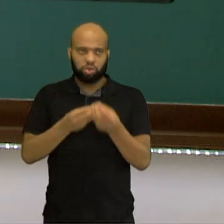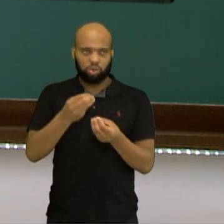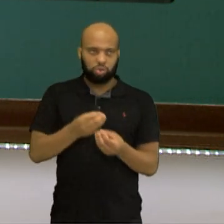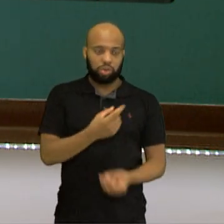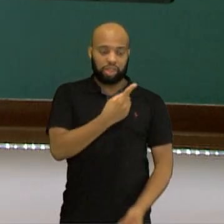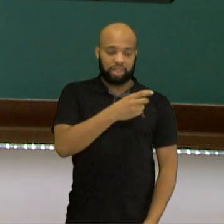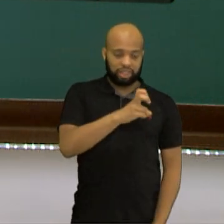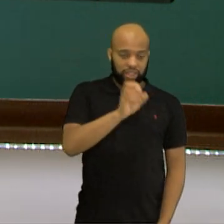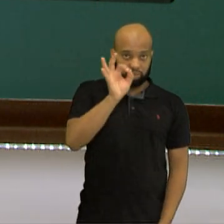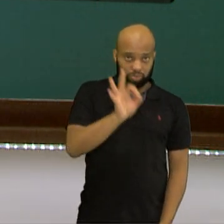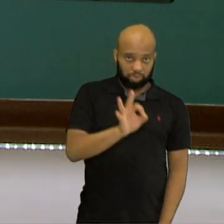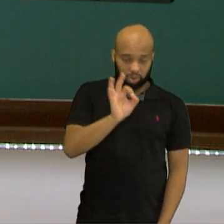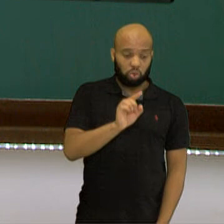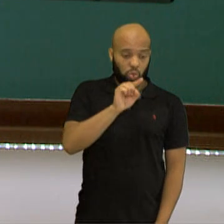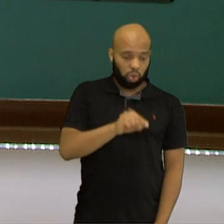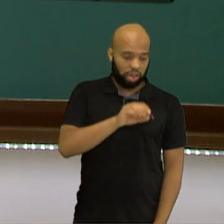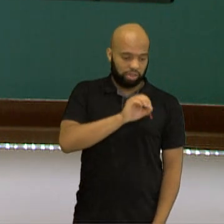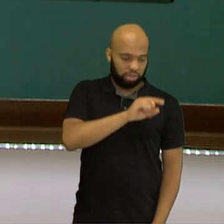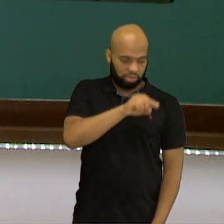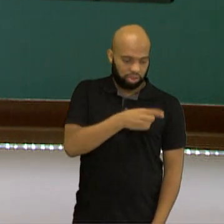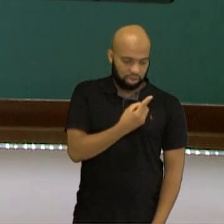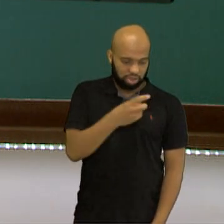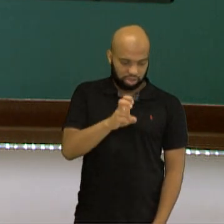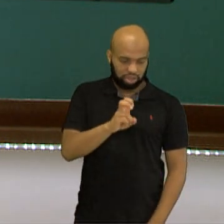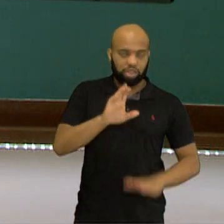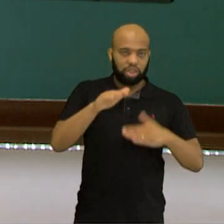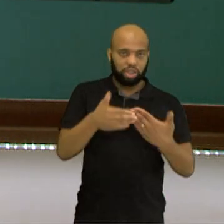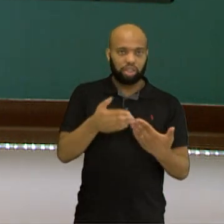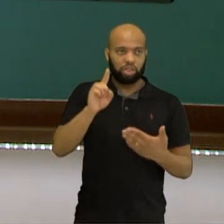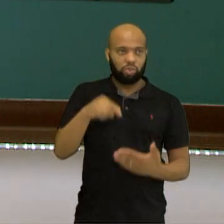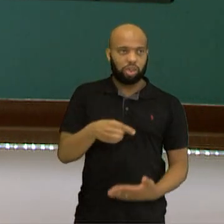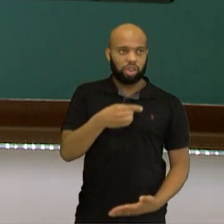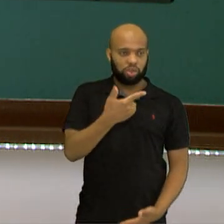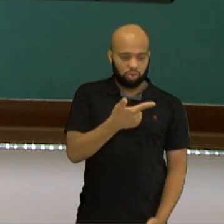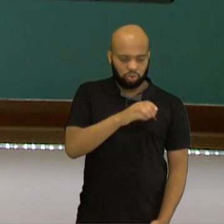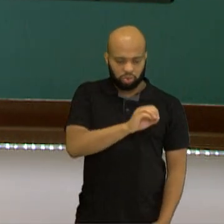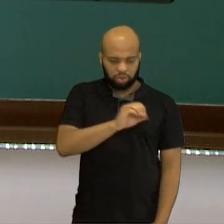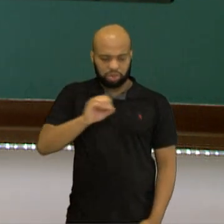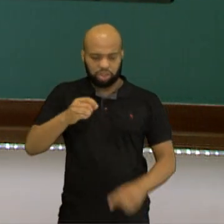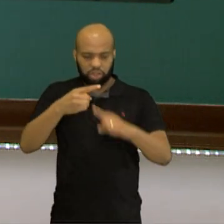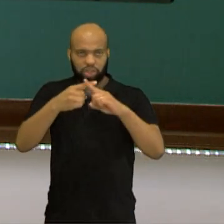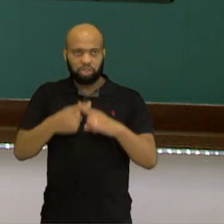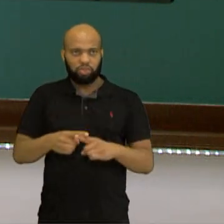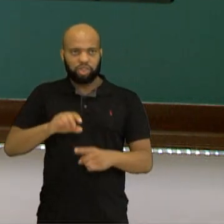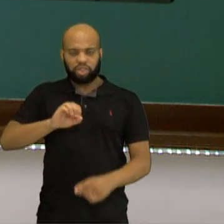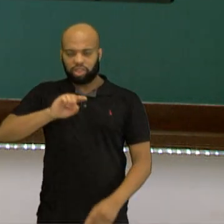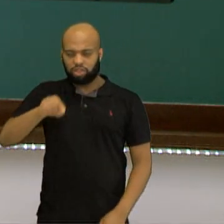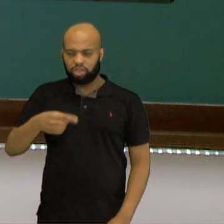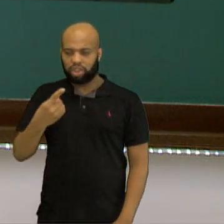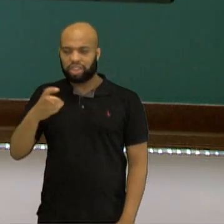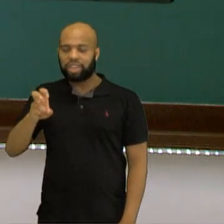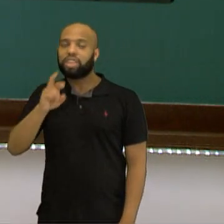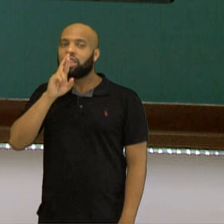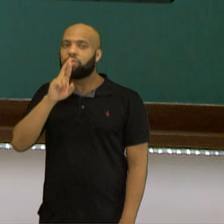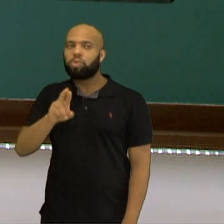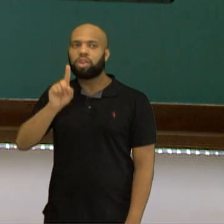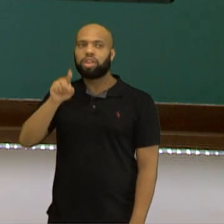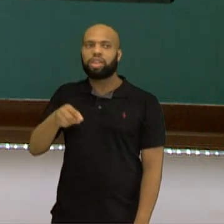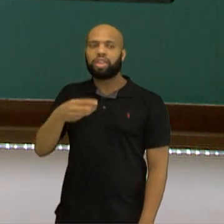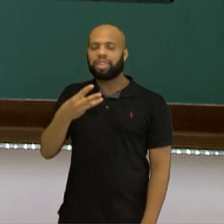,15. Então, é só fazer 200 vezes 0,15. Está ali a minha continha. Quanto que dá? Dá 30.